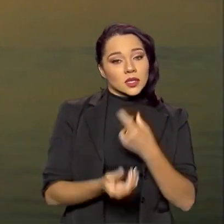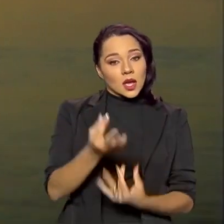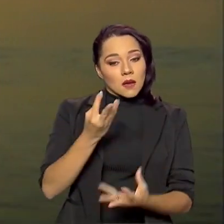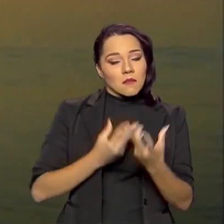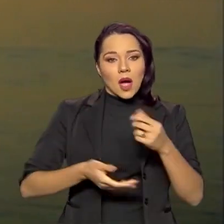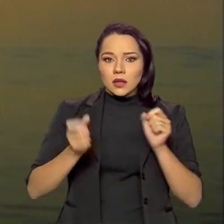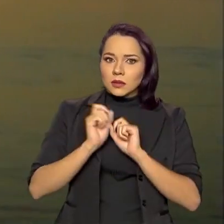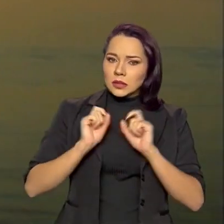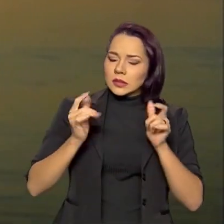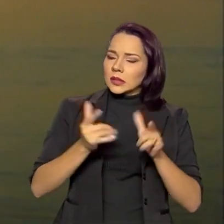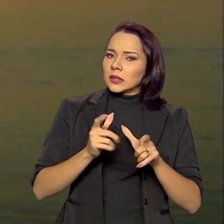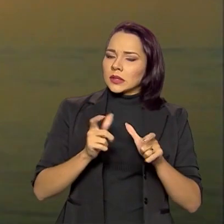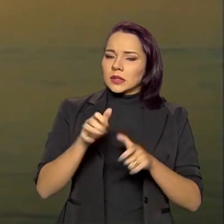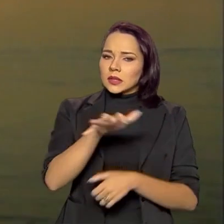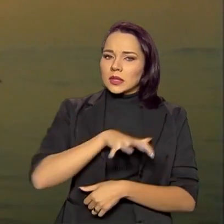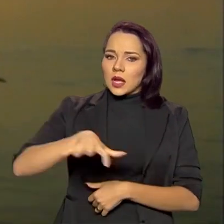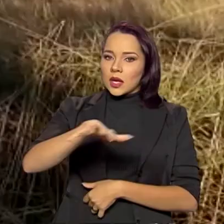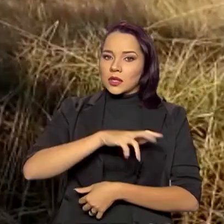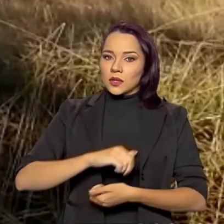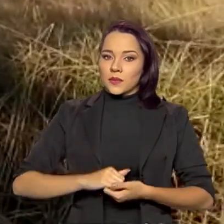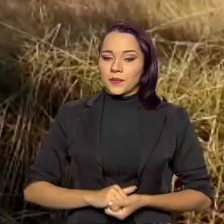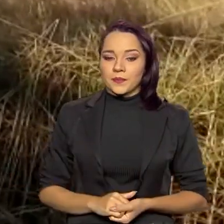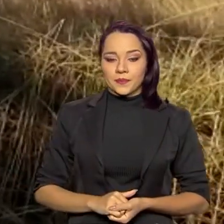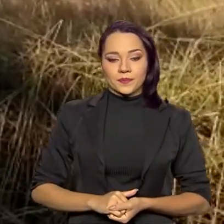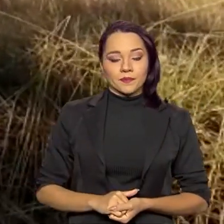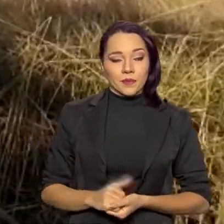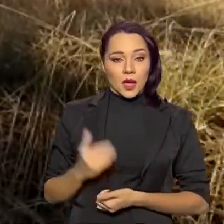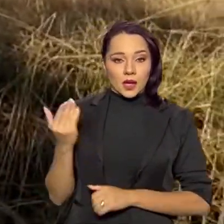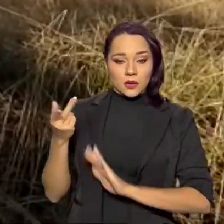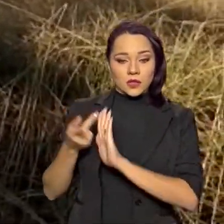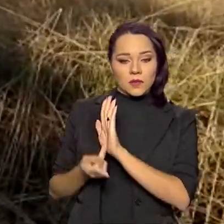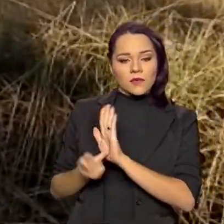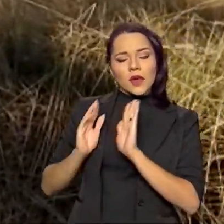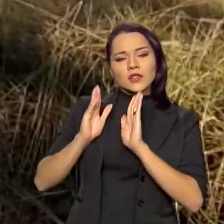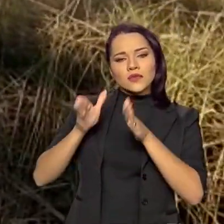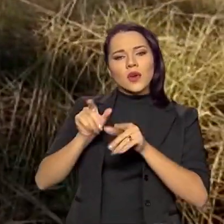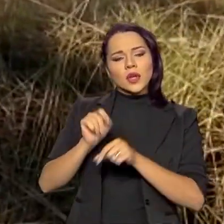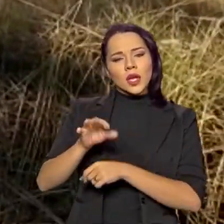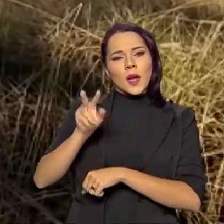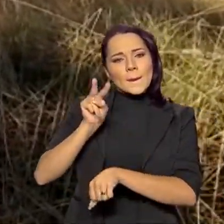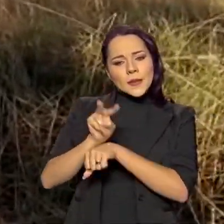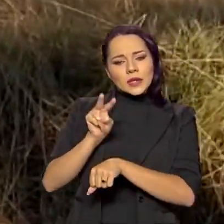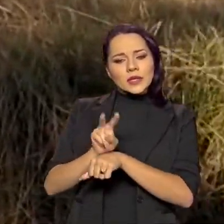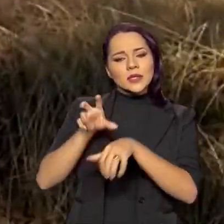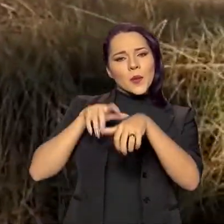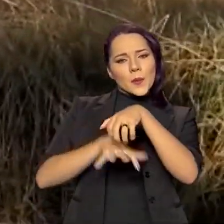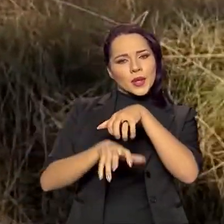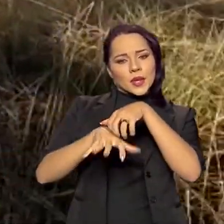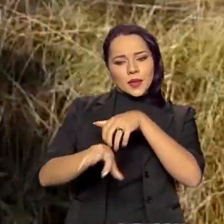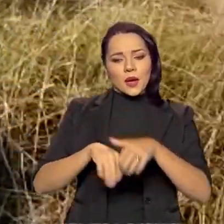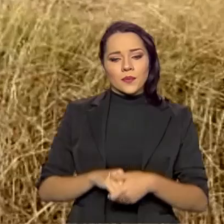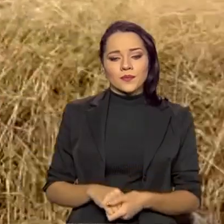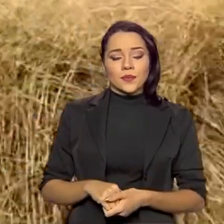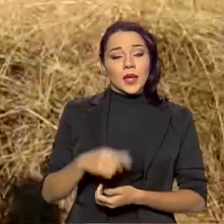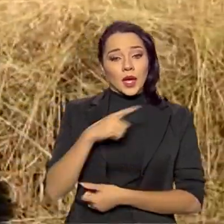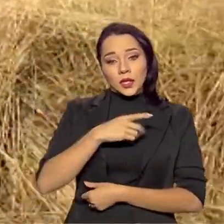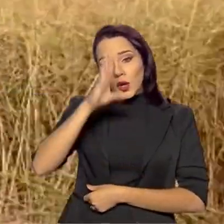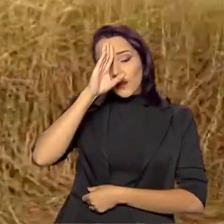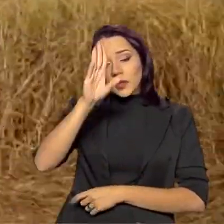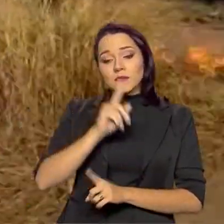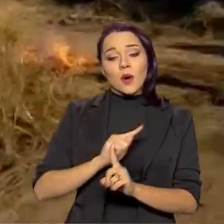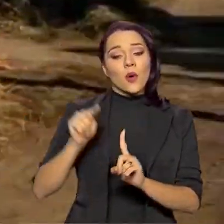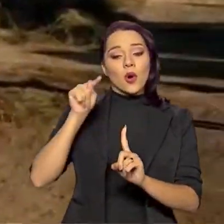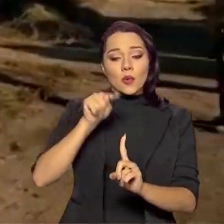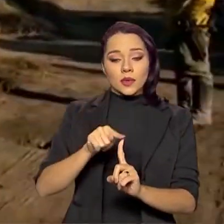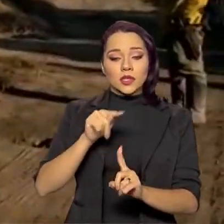alarmantes na região. Esse projeto visa a preservação do Pantanal e tem como principal